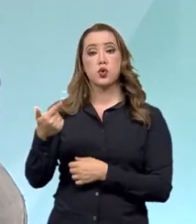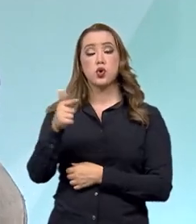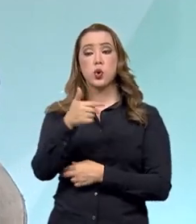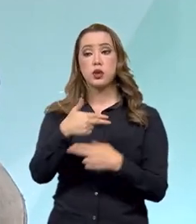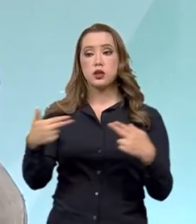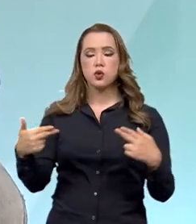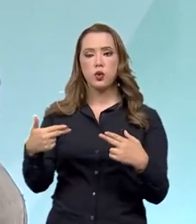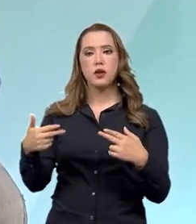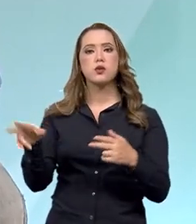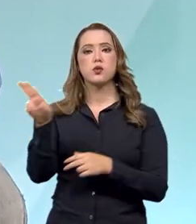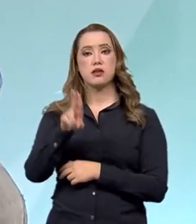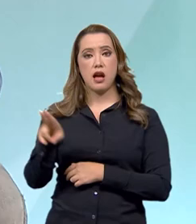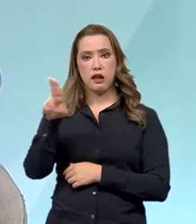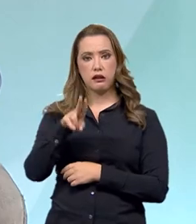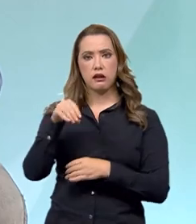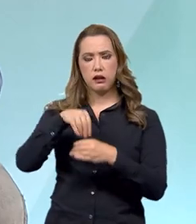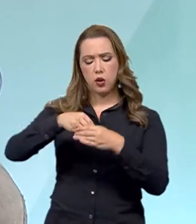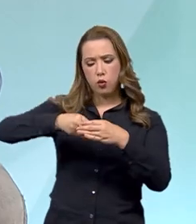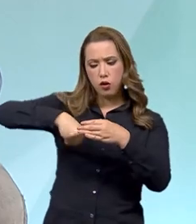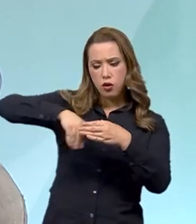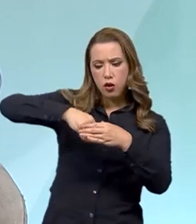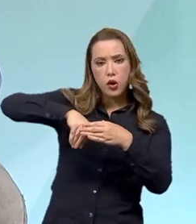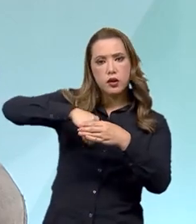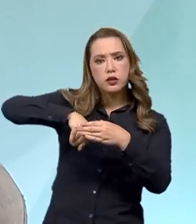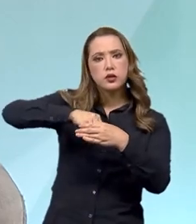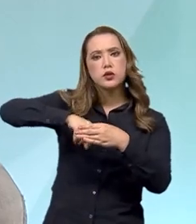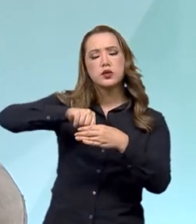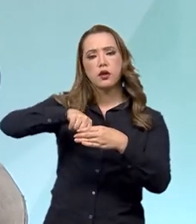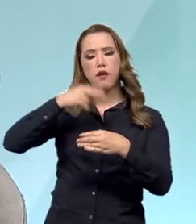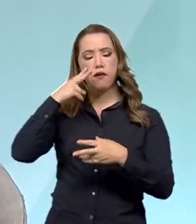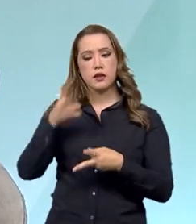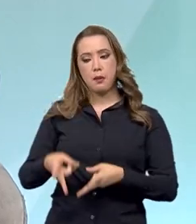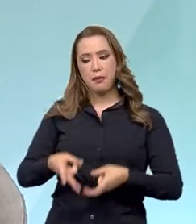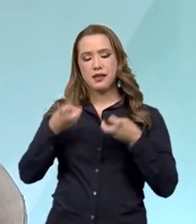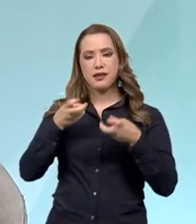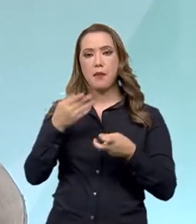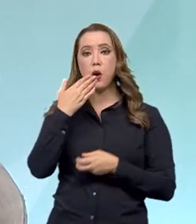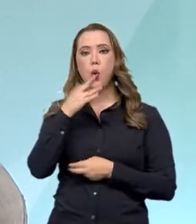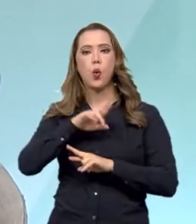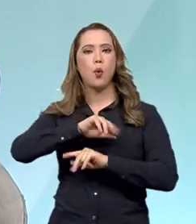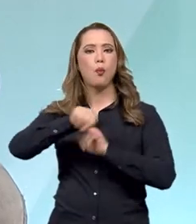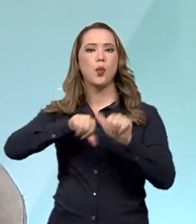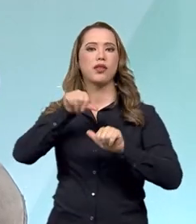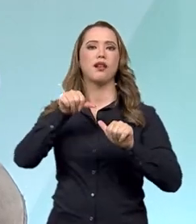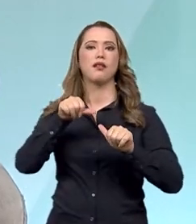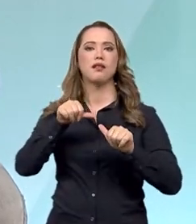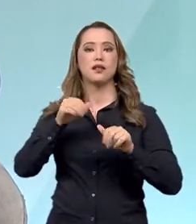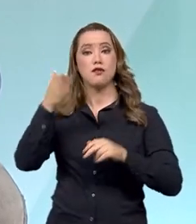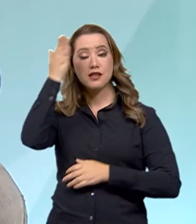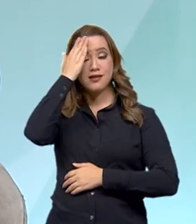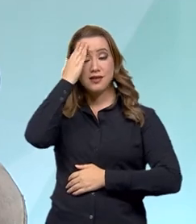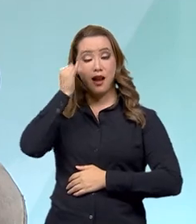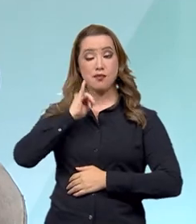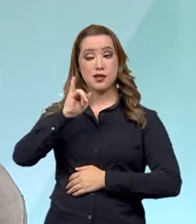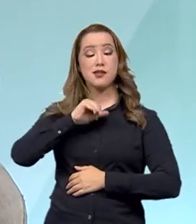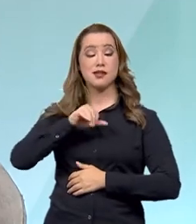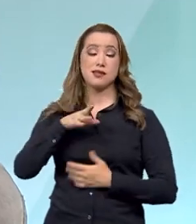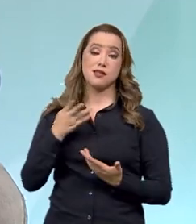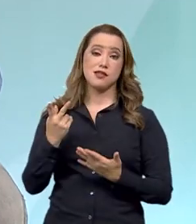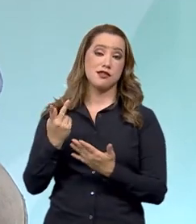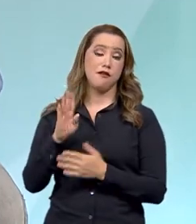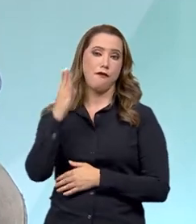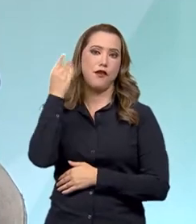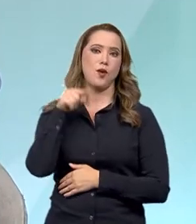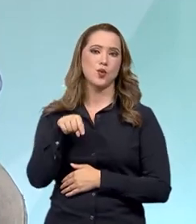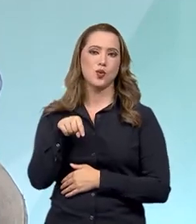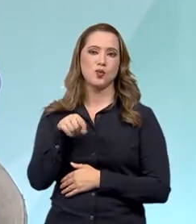adicionado a esse combustível em qualquer quantidade que seja, você sabe que ele foi adulterado. É fantástico. E a gente vai trabalhar forte. A